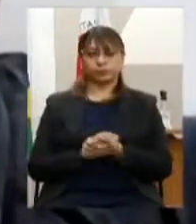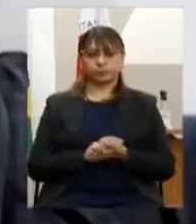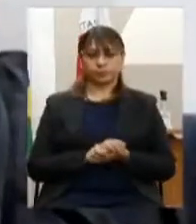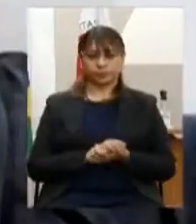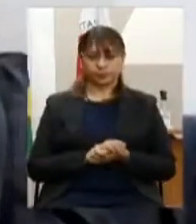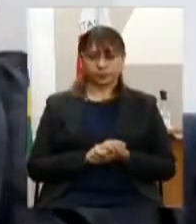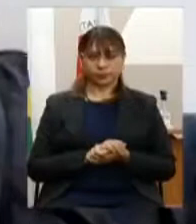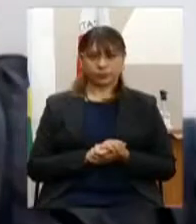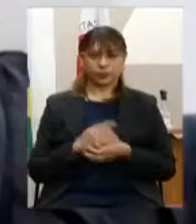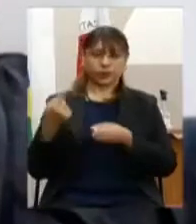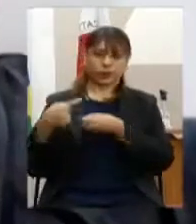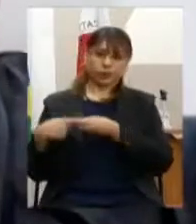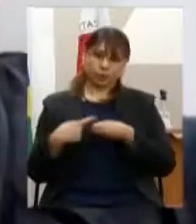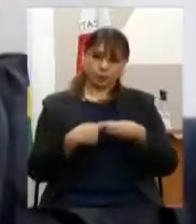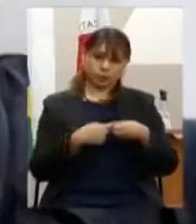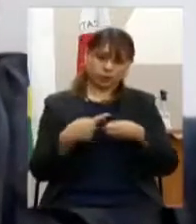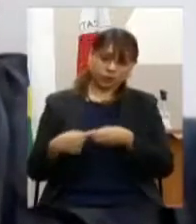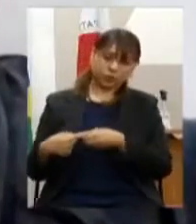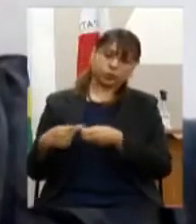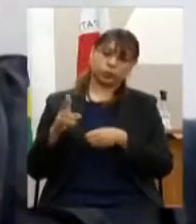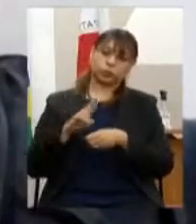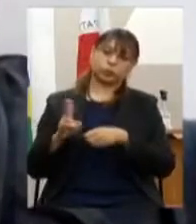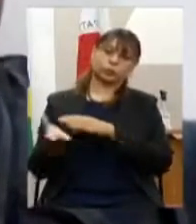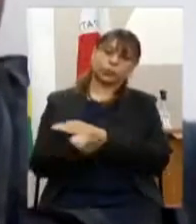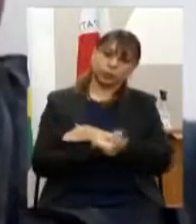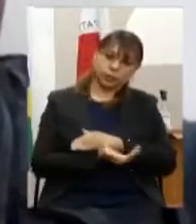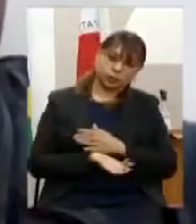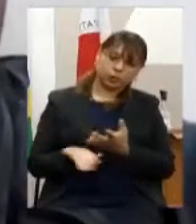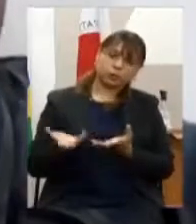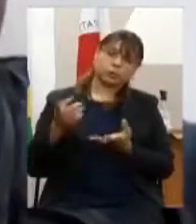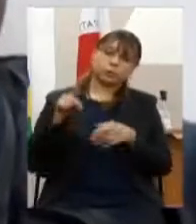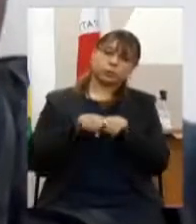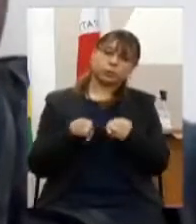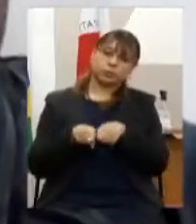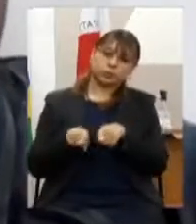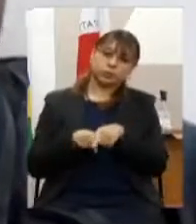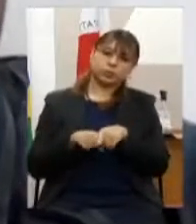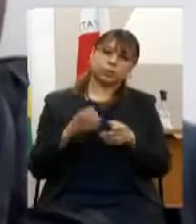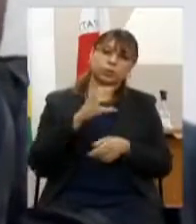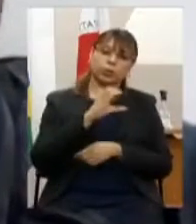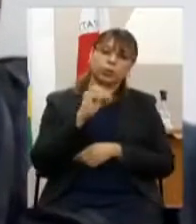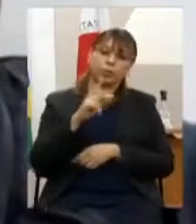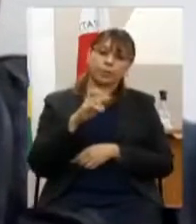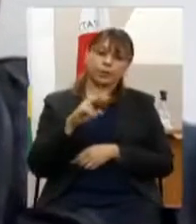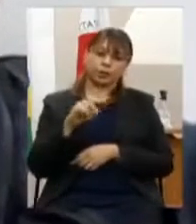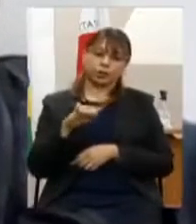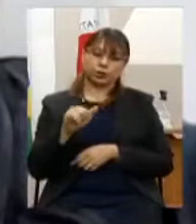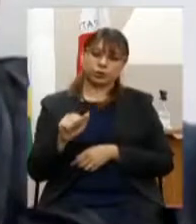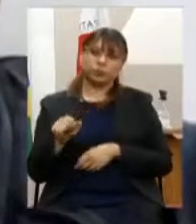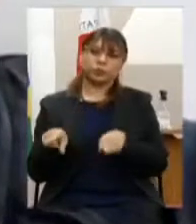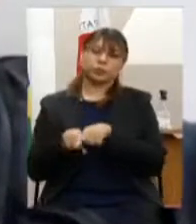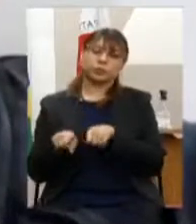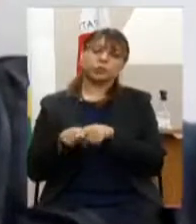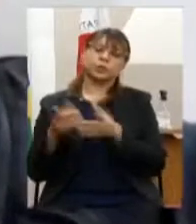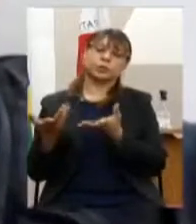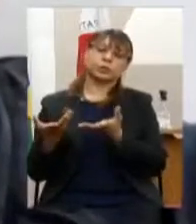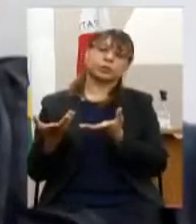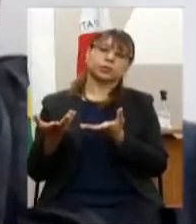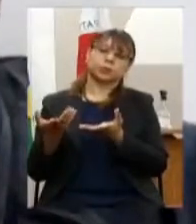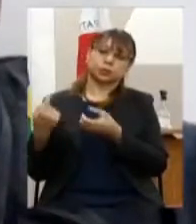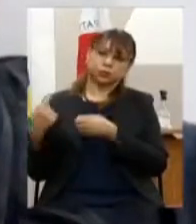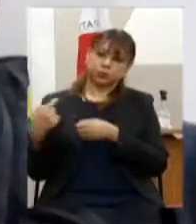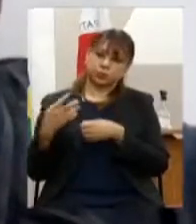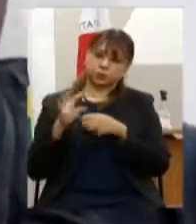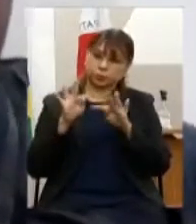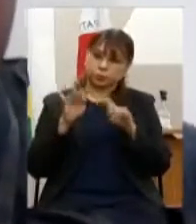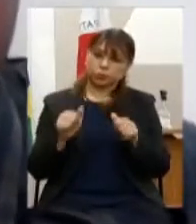mineradores empresas mineradoras sociedade civil organizada cooperativa de mineração e cidadãos envolvidos com mineração